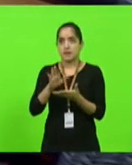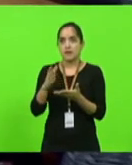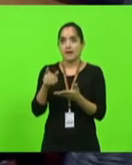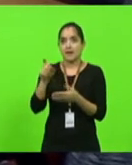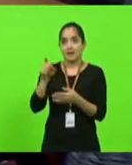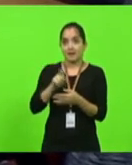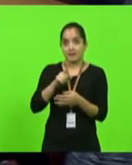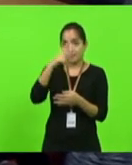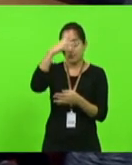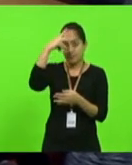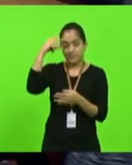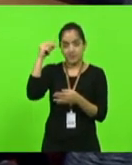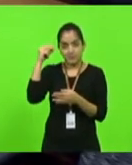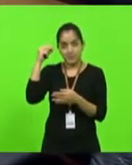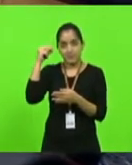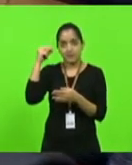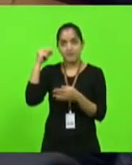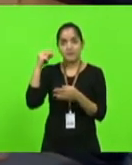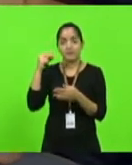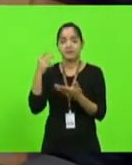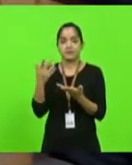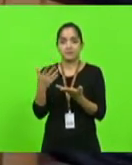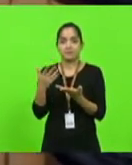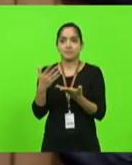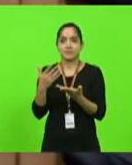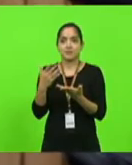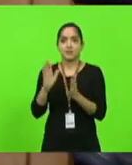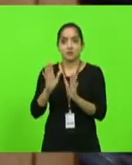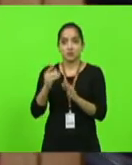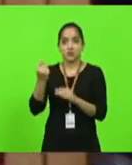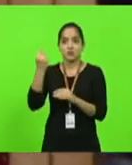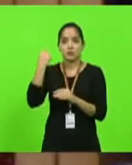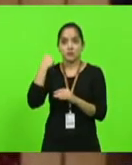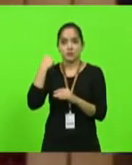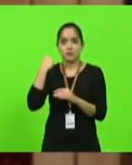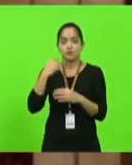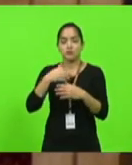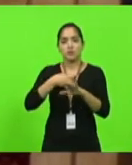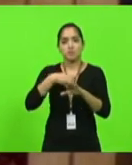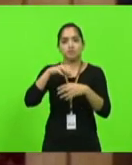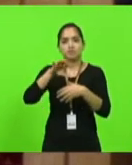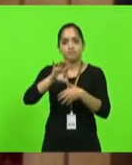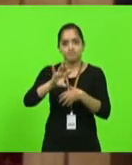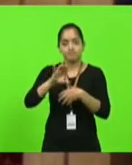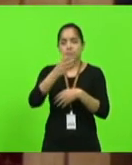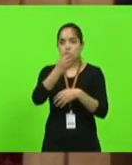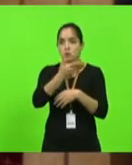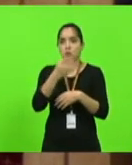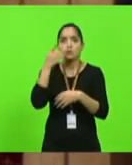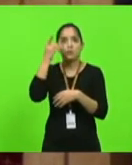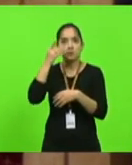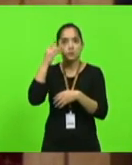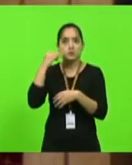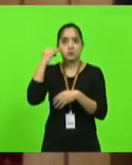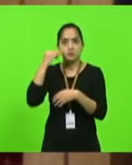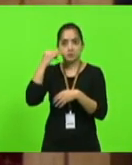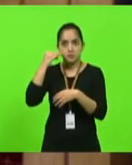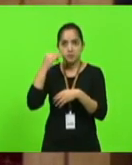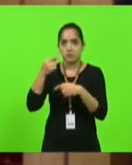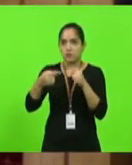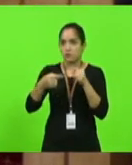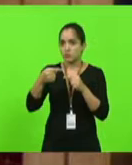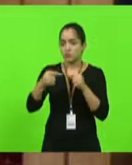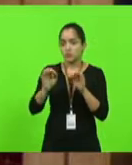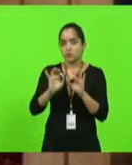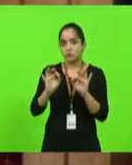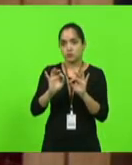dentro de mim do litoral não pode deixar de se manifestar. Eu tenho muita empatia pelas causas que o deputado Márcio defende, eu não discuto as suas melhores